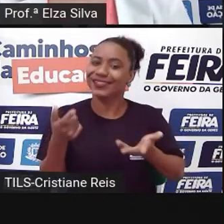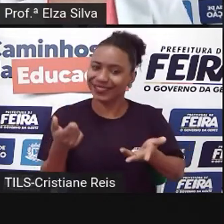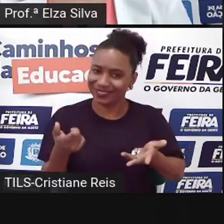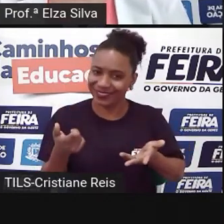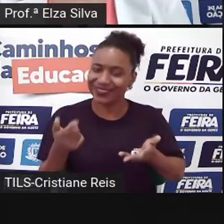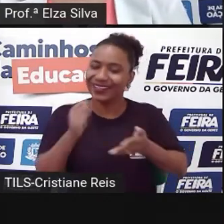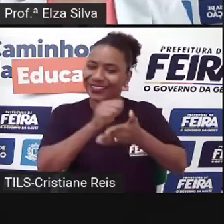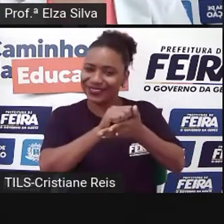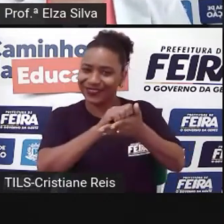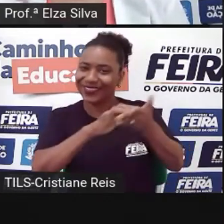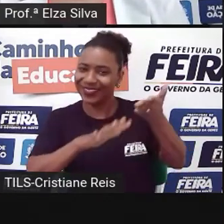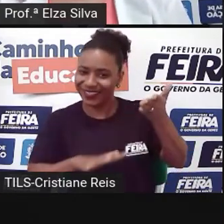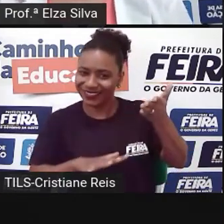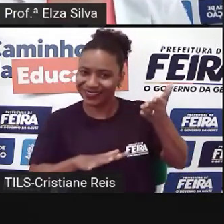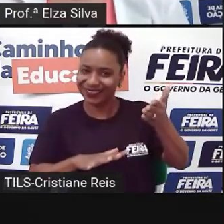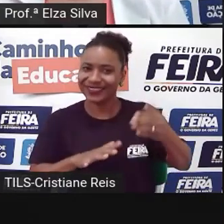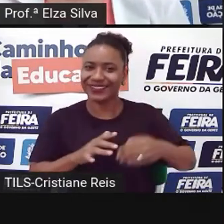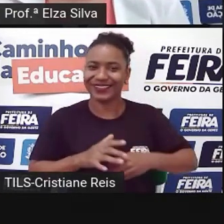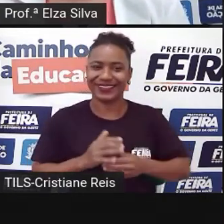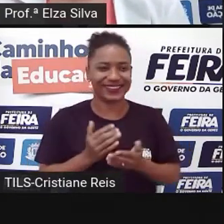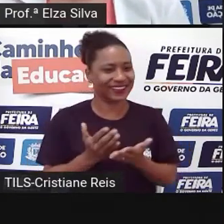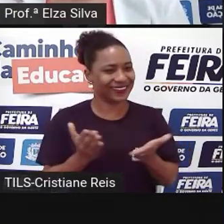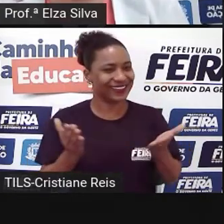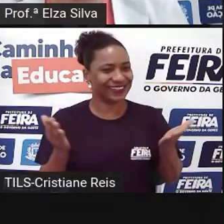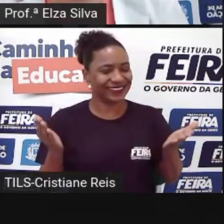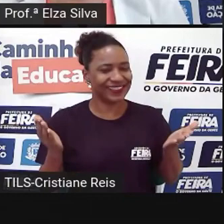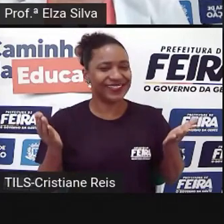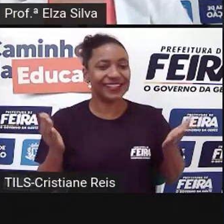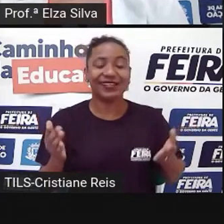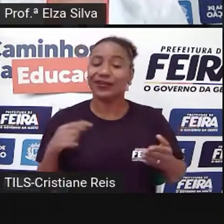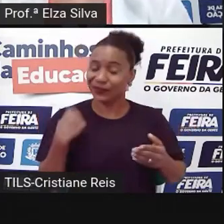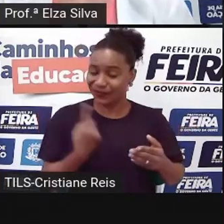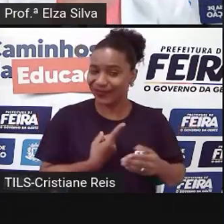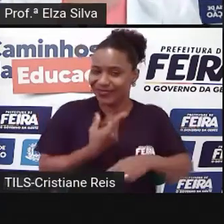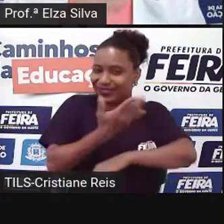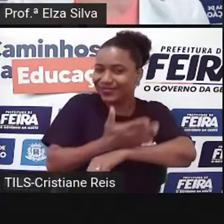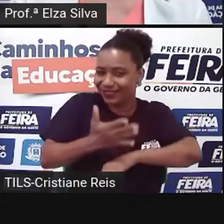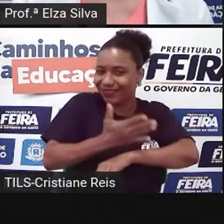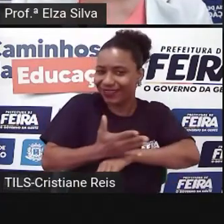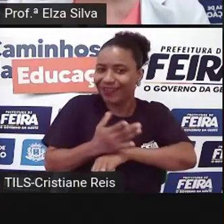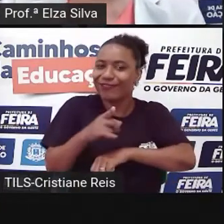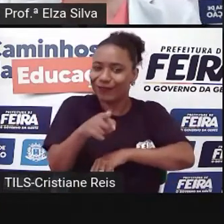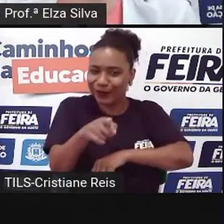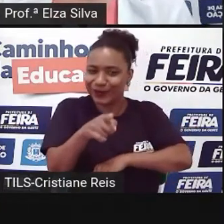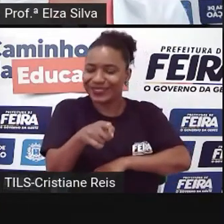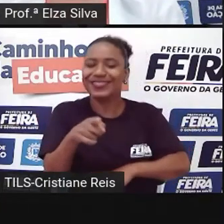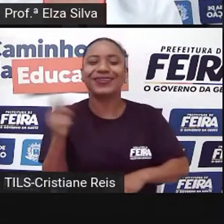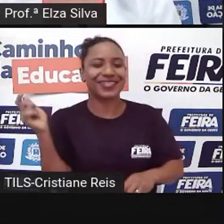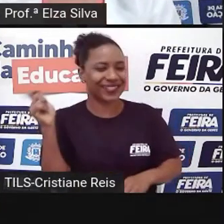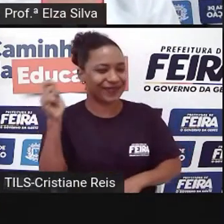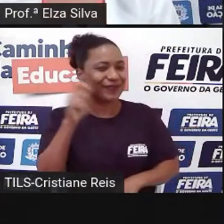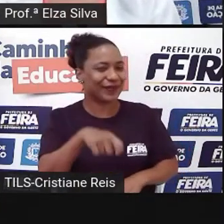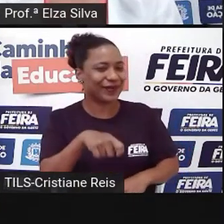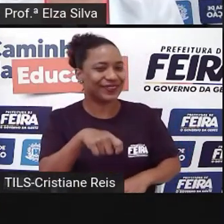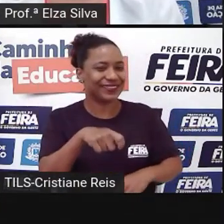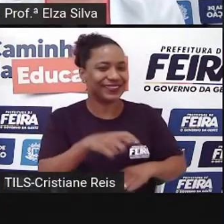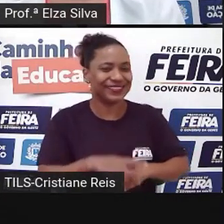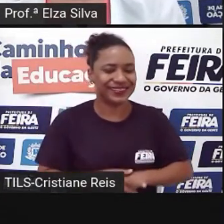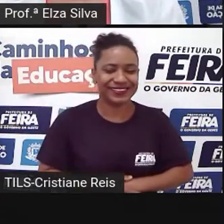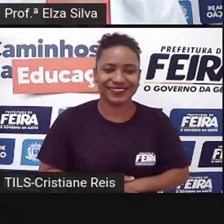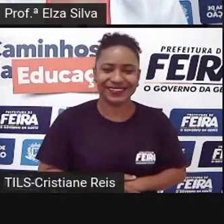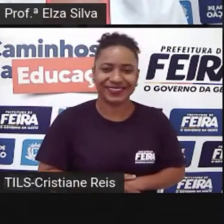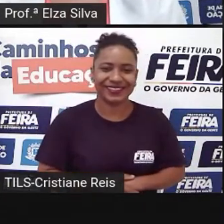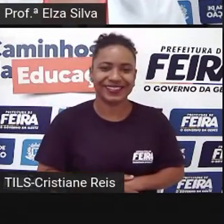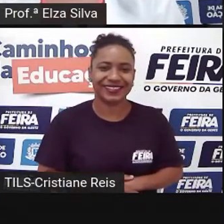Let's practice Because you can do it Então vamos praticar Porque você é capaz De realizar Este desafio